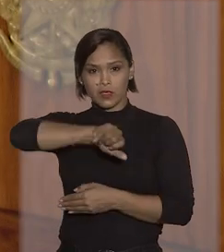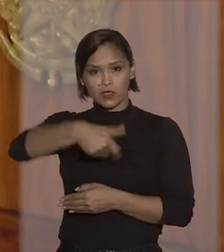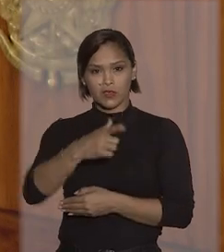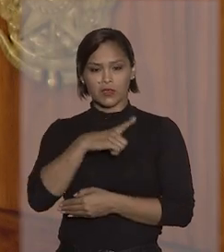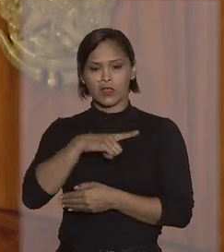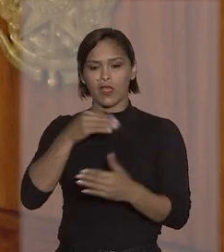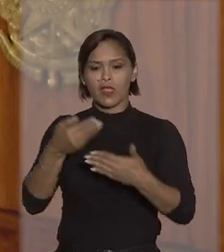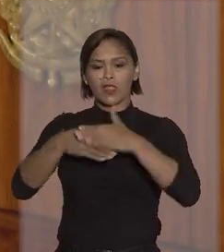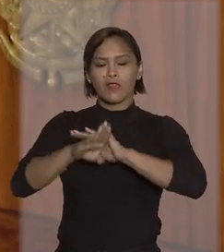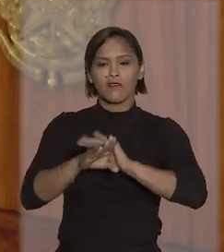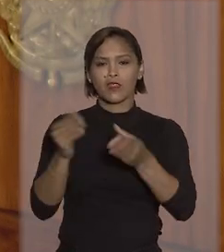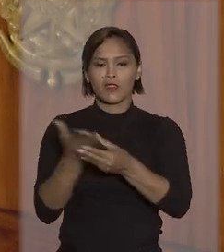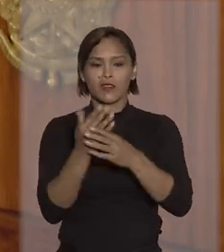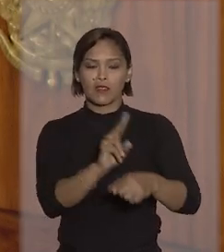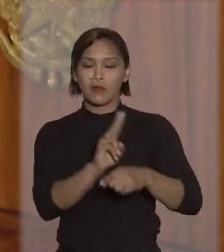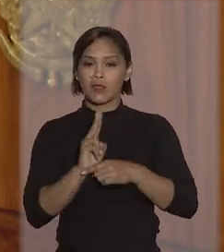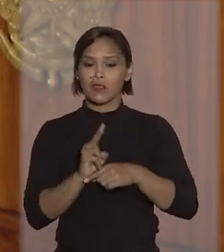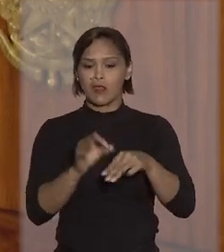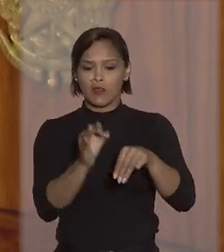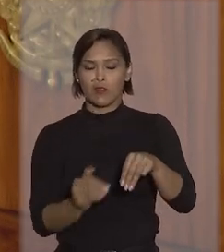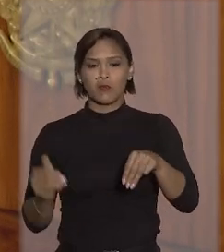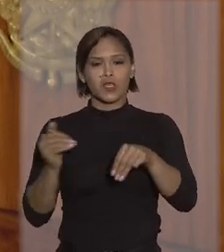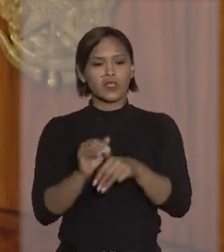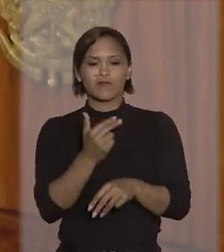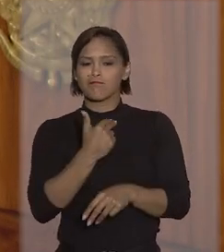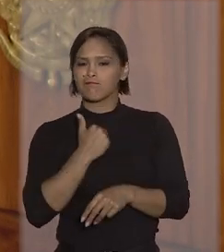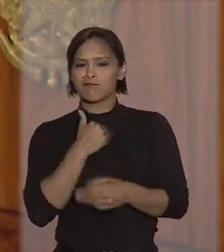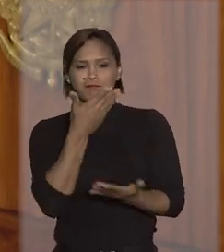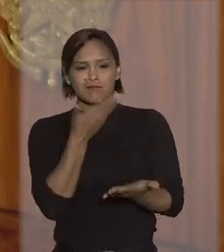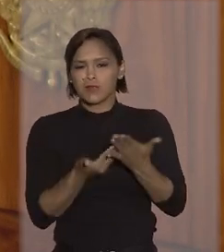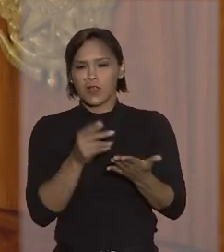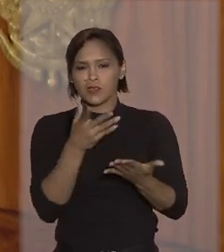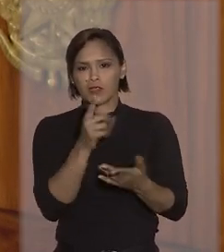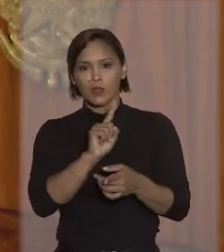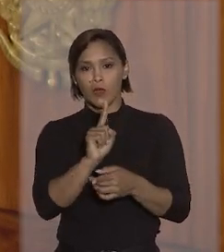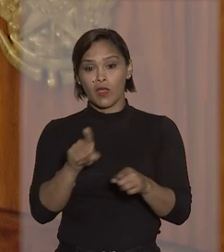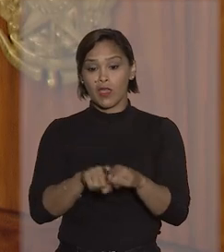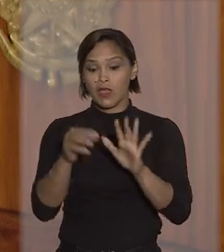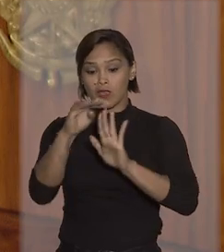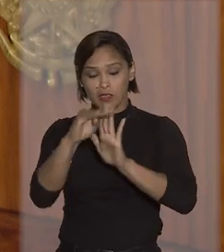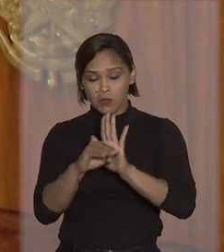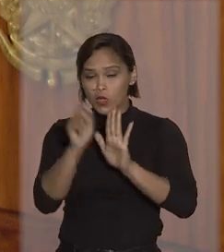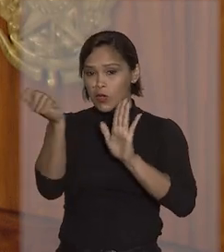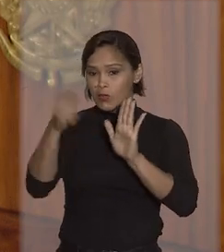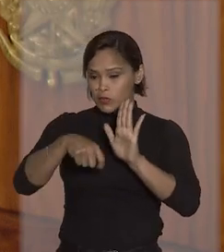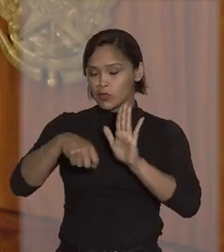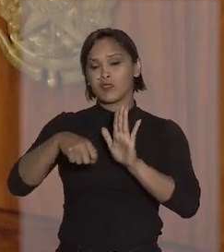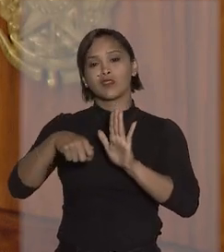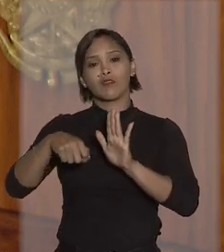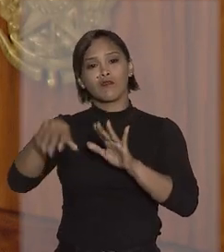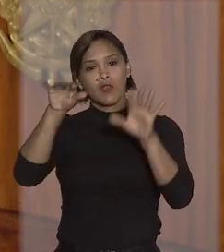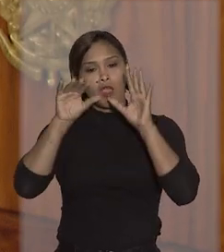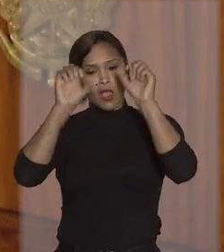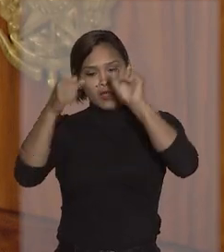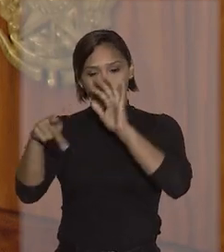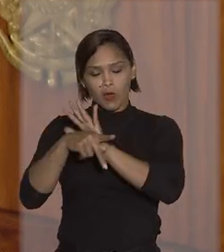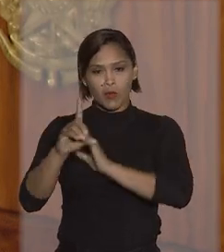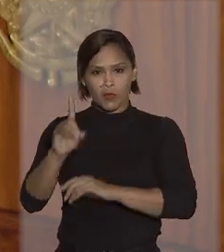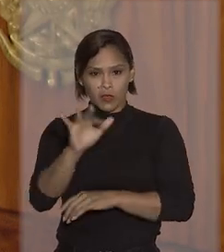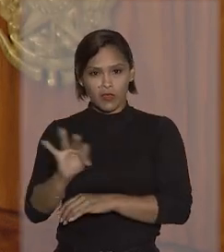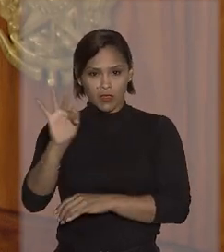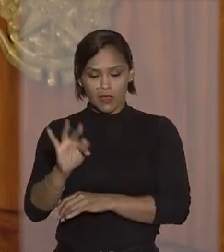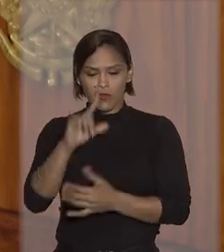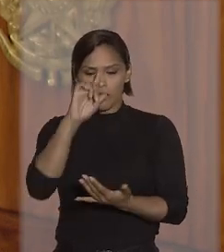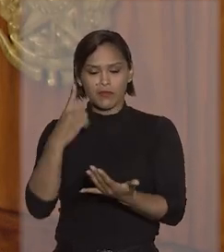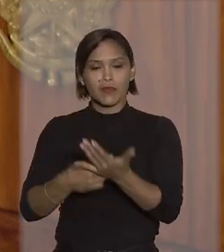havia deferido a liminar, o ministro Gurgel não conheceu do pedido e apontou que cabe ao tribunal local decidir